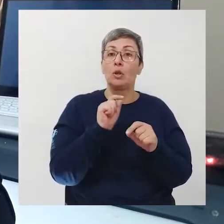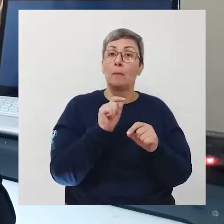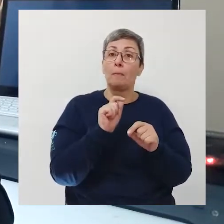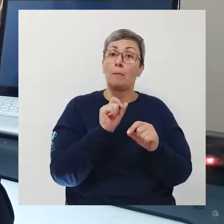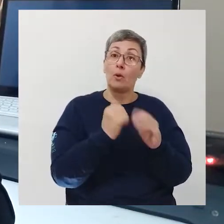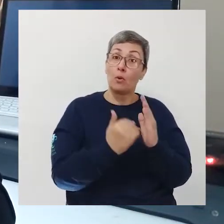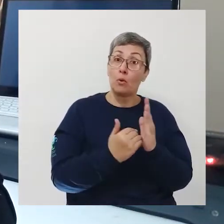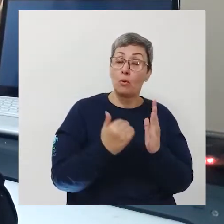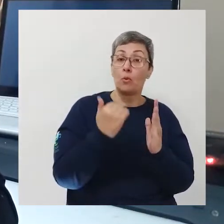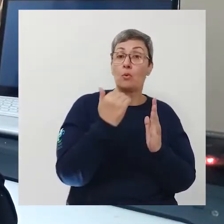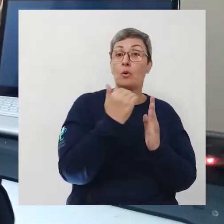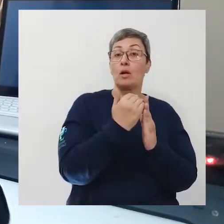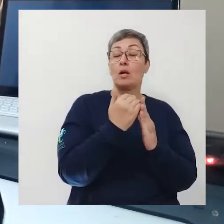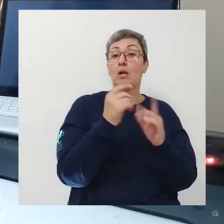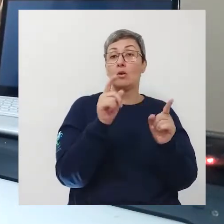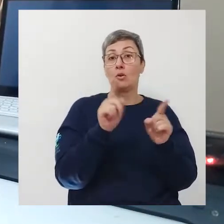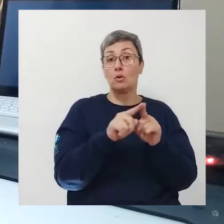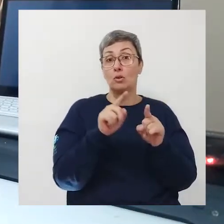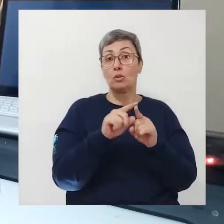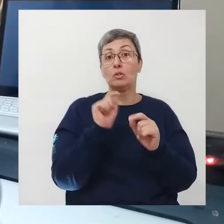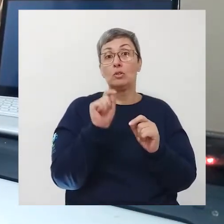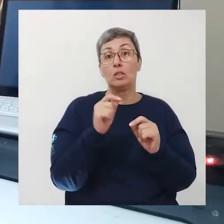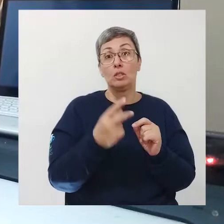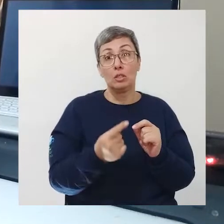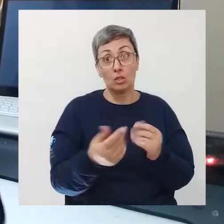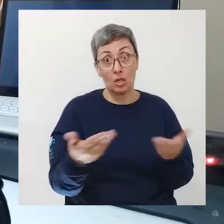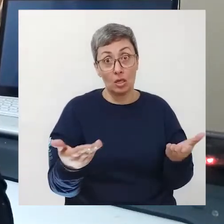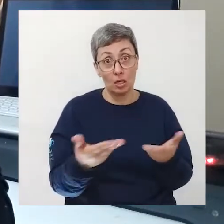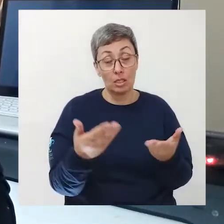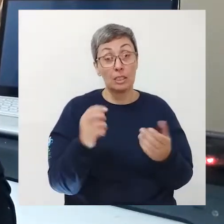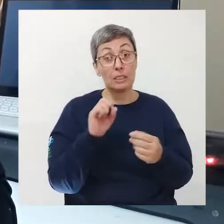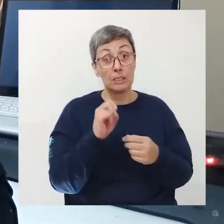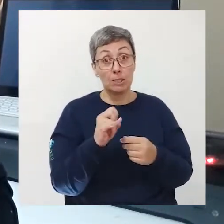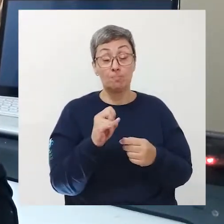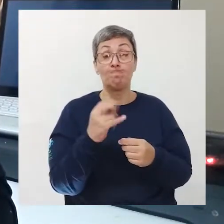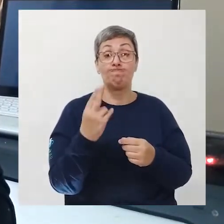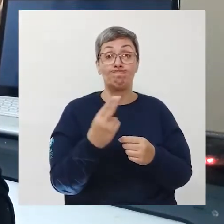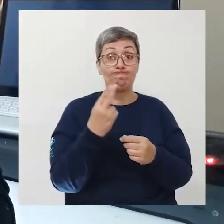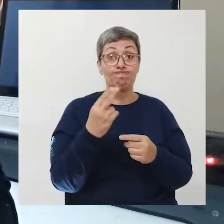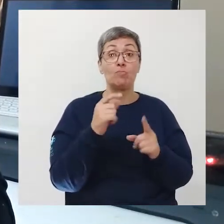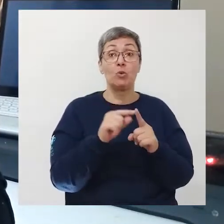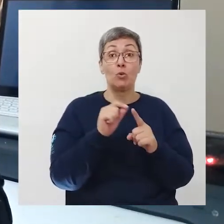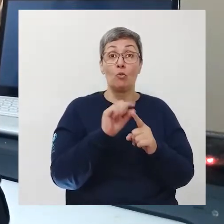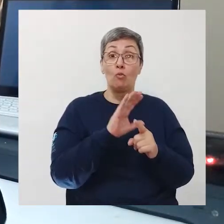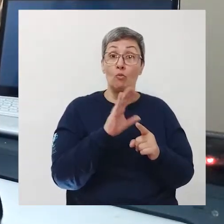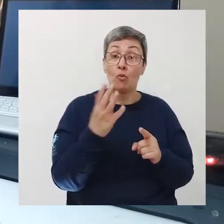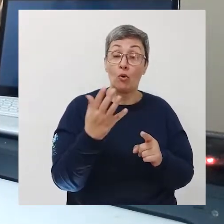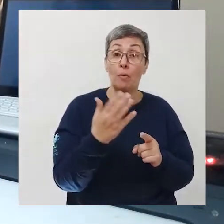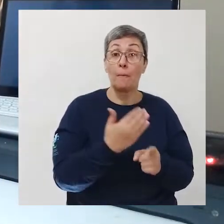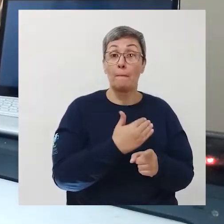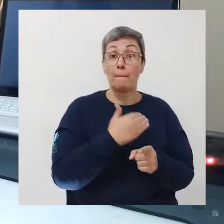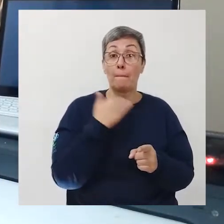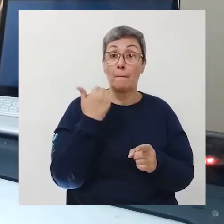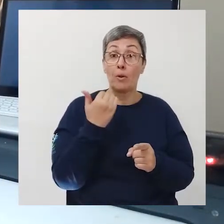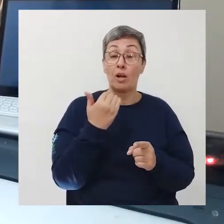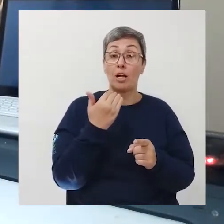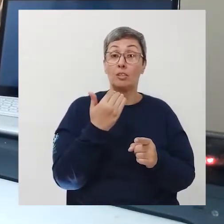superior a que se estima atualmente se não fosse o efeito das mortes